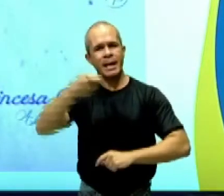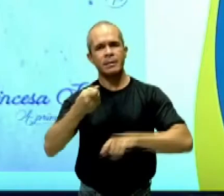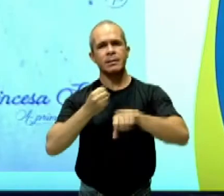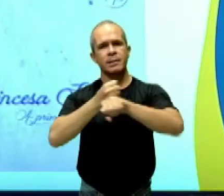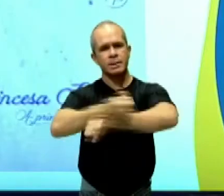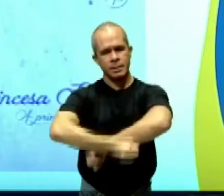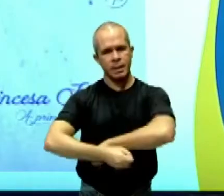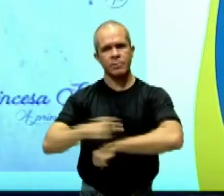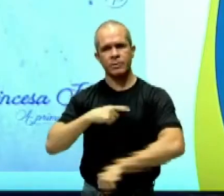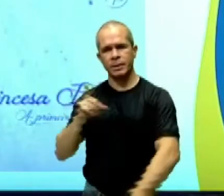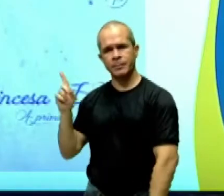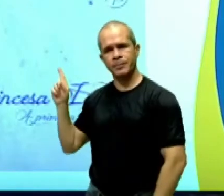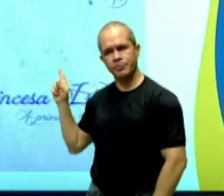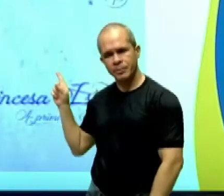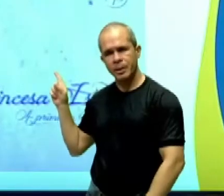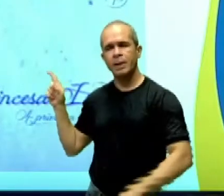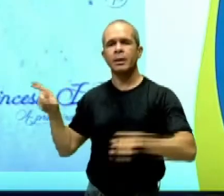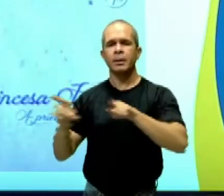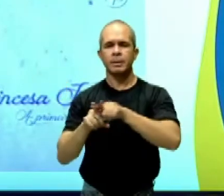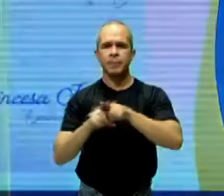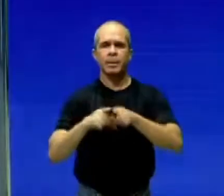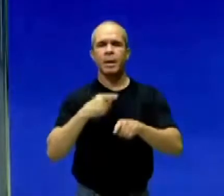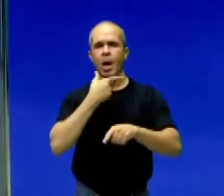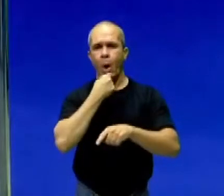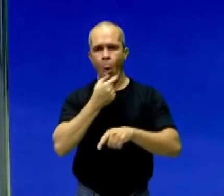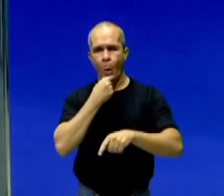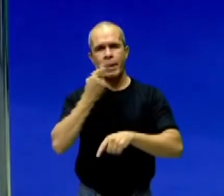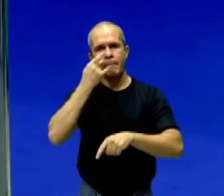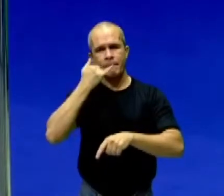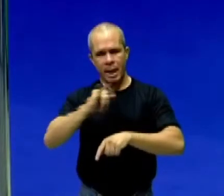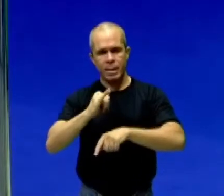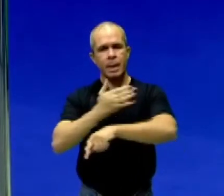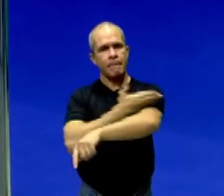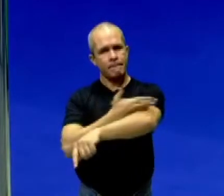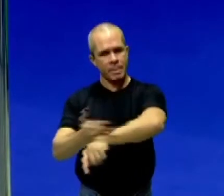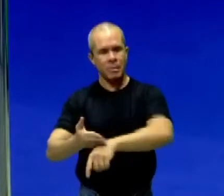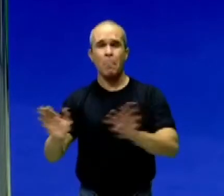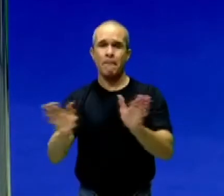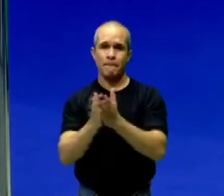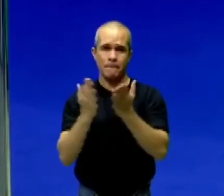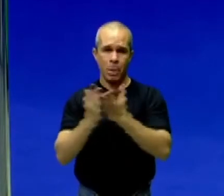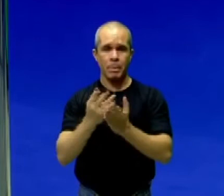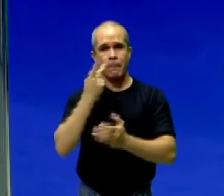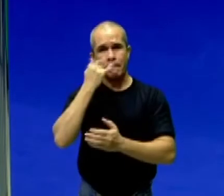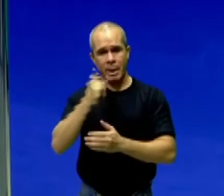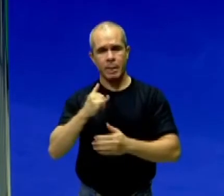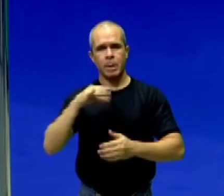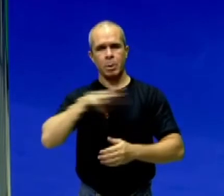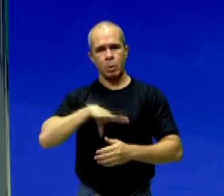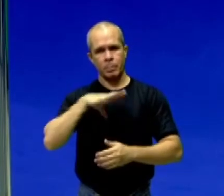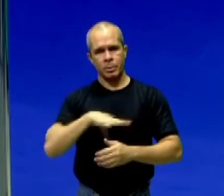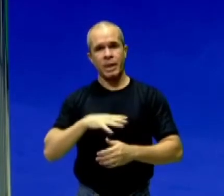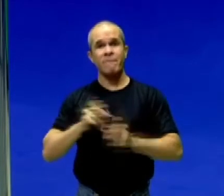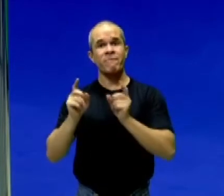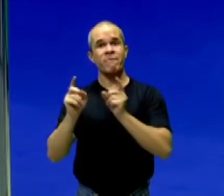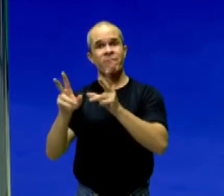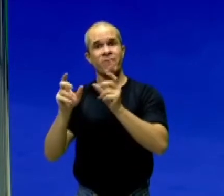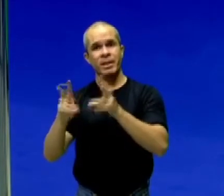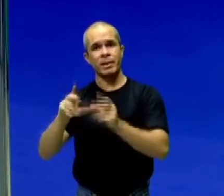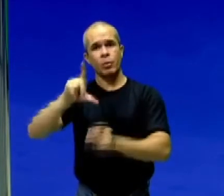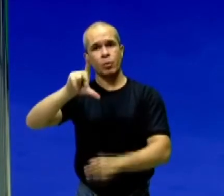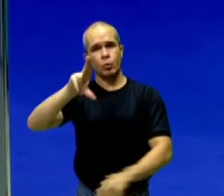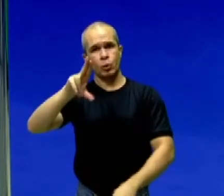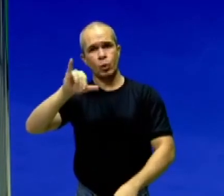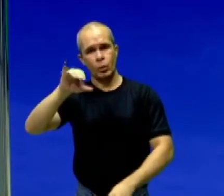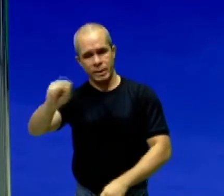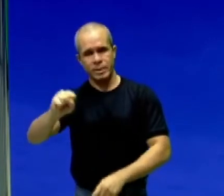escrava, com um português branco, que era pobre. E o seu pai português vendeu Luiz Gama como escravo para pagar